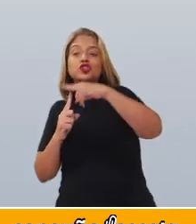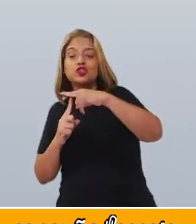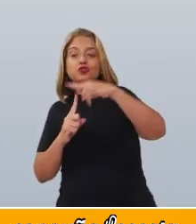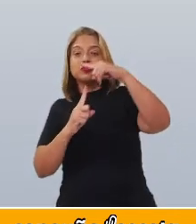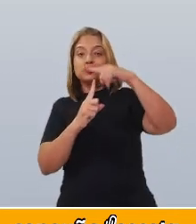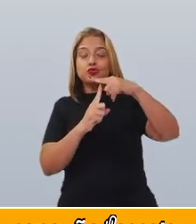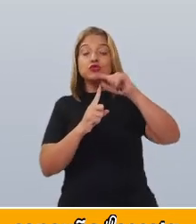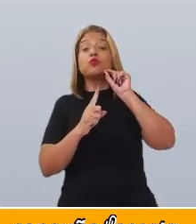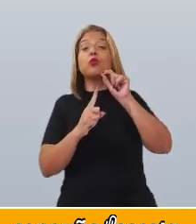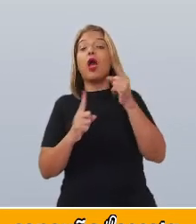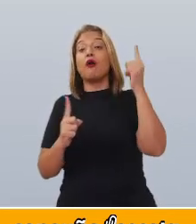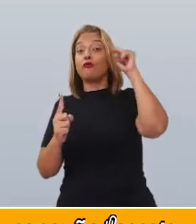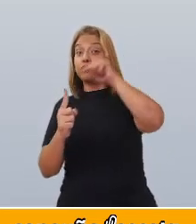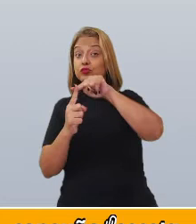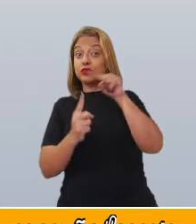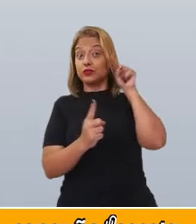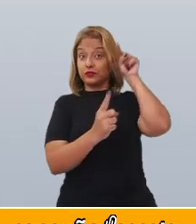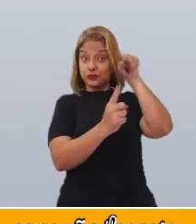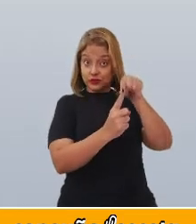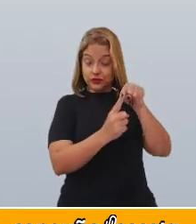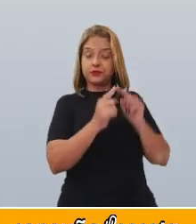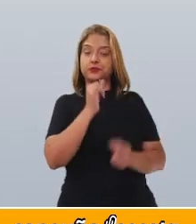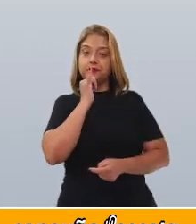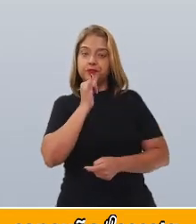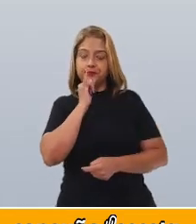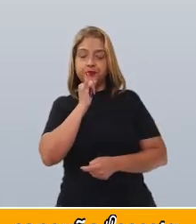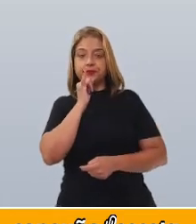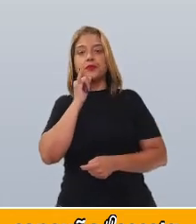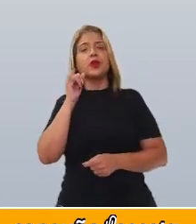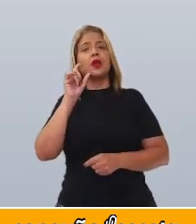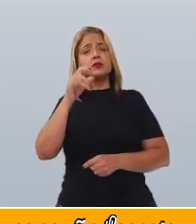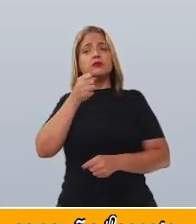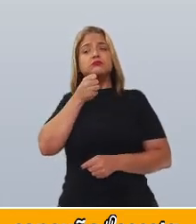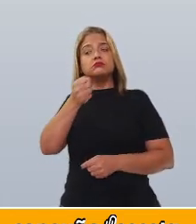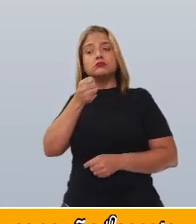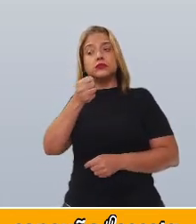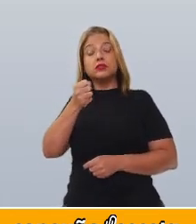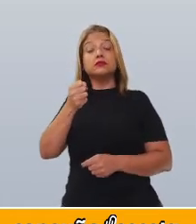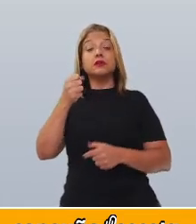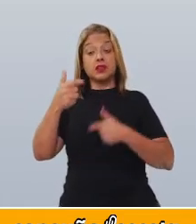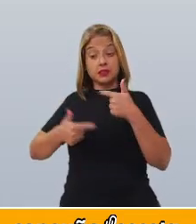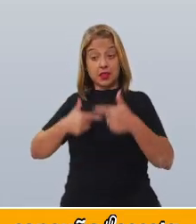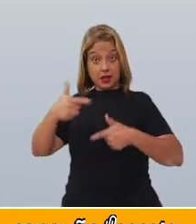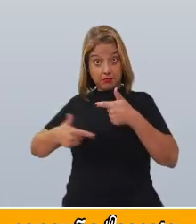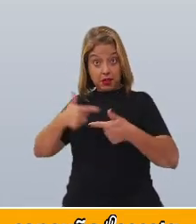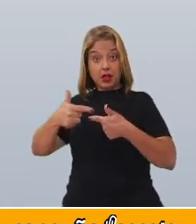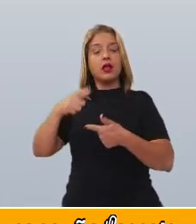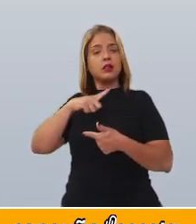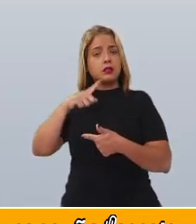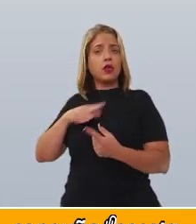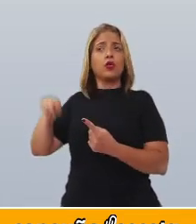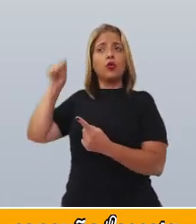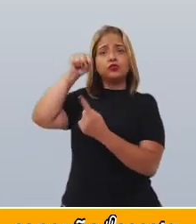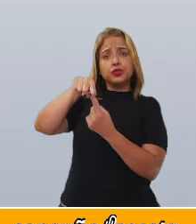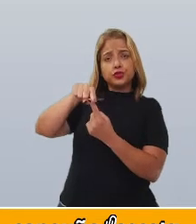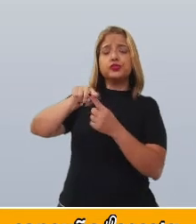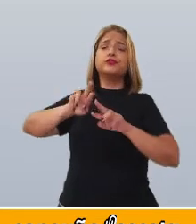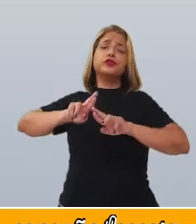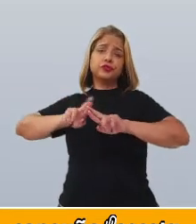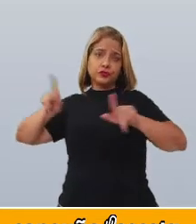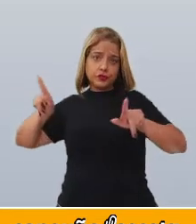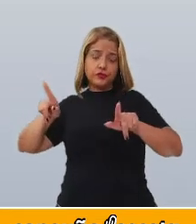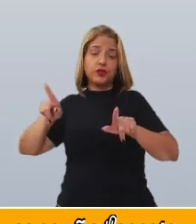cada um. Por exemplo, a entrevista de emprego tem função e objetivo diferentes de uma entrevista